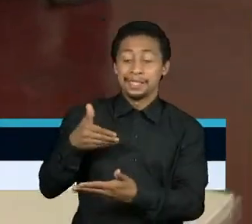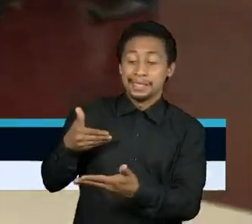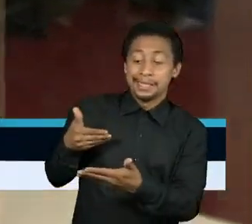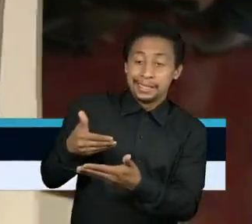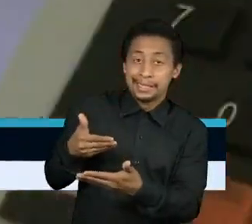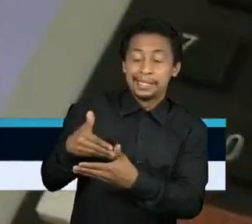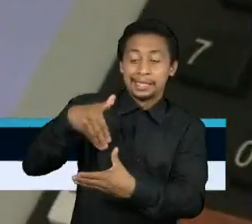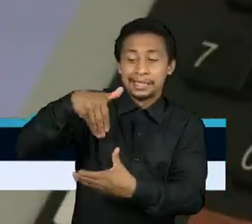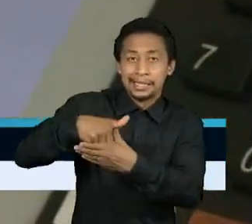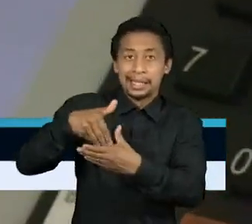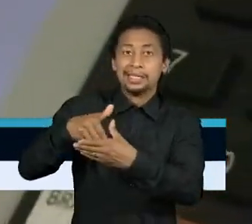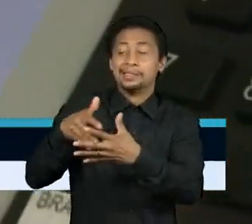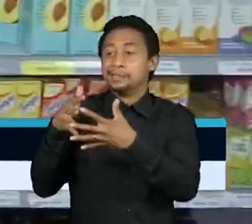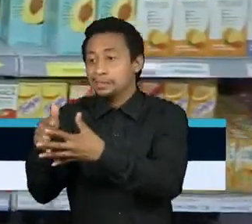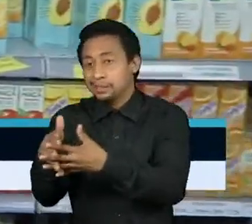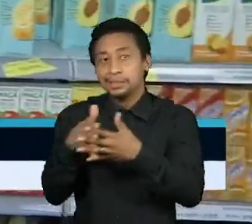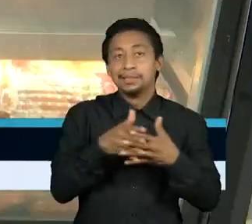ano eleitoral.